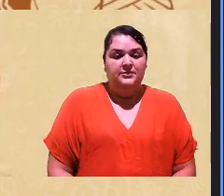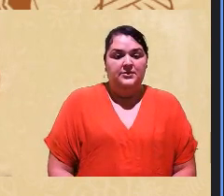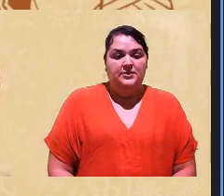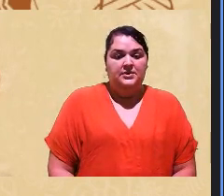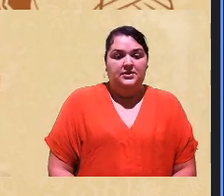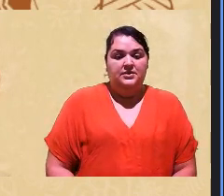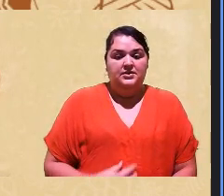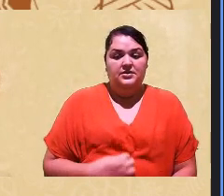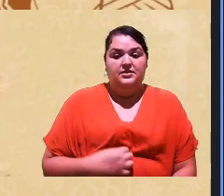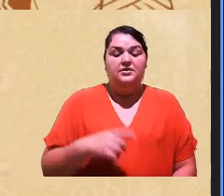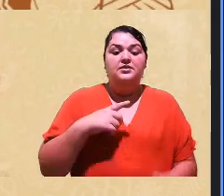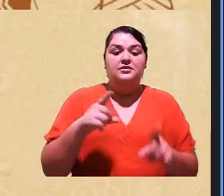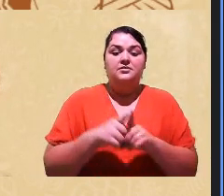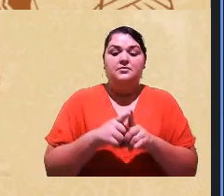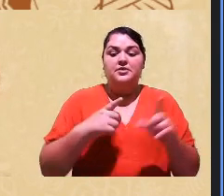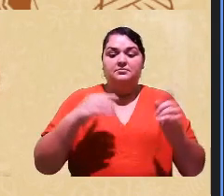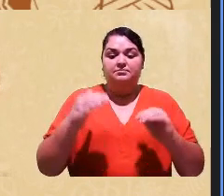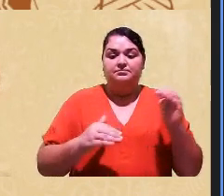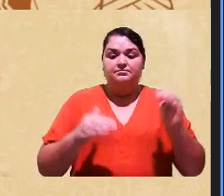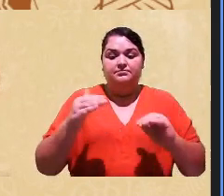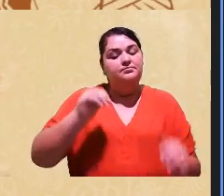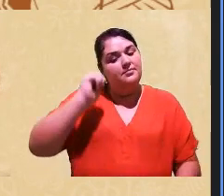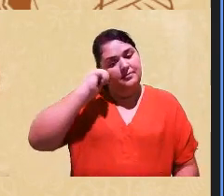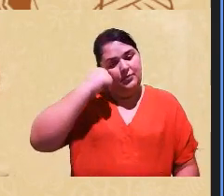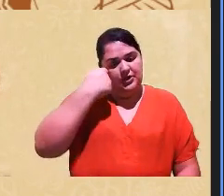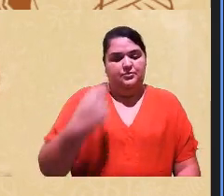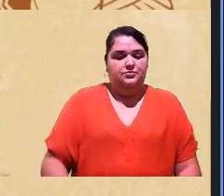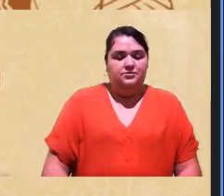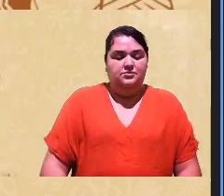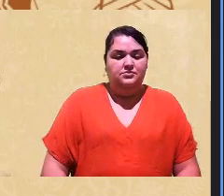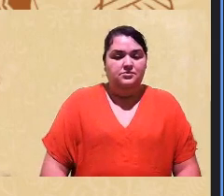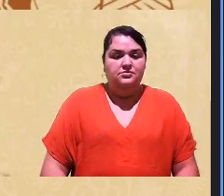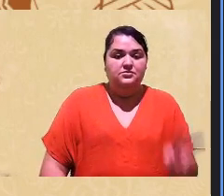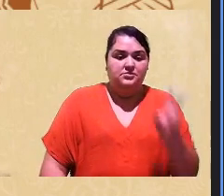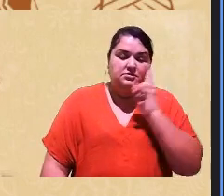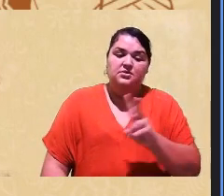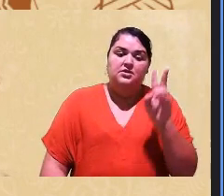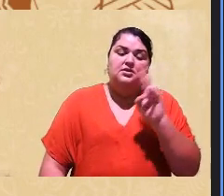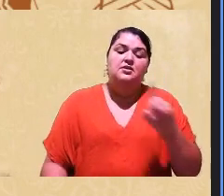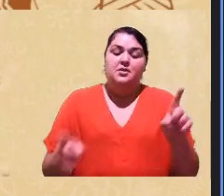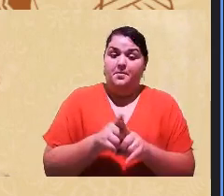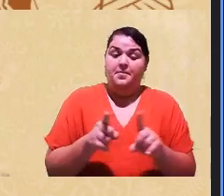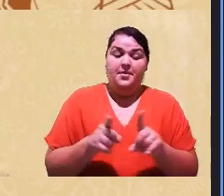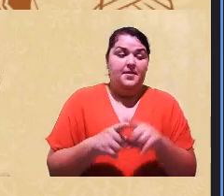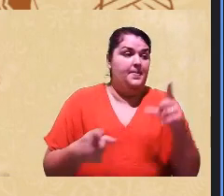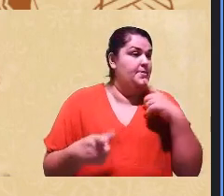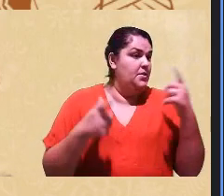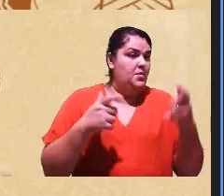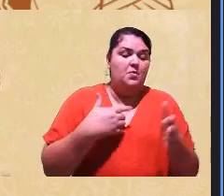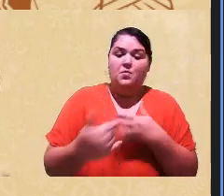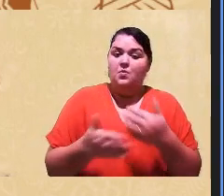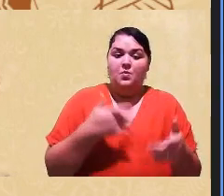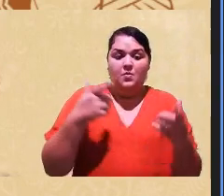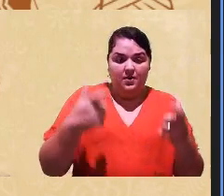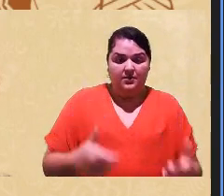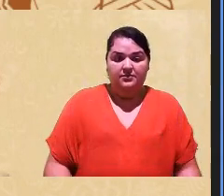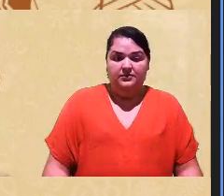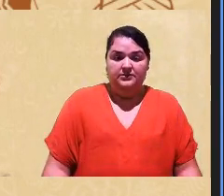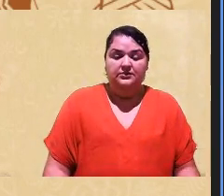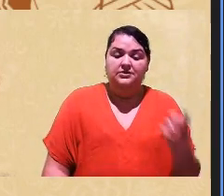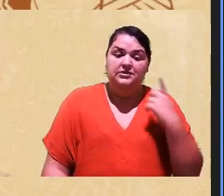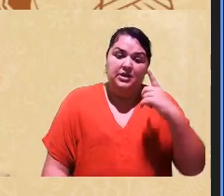também uma incidência maior de pretos visualmente você está em qualquer lugar eu estou falando que eu venho de Curitiba